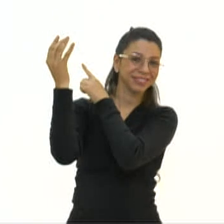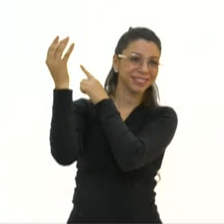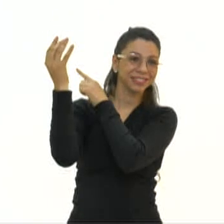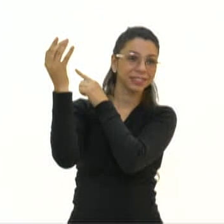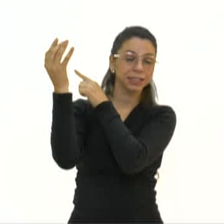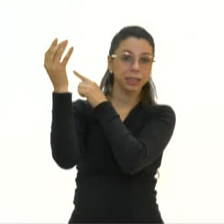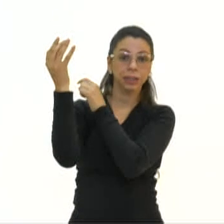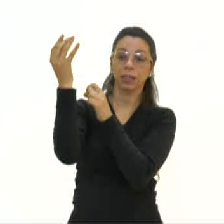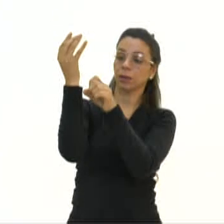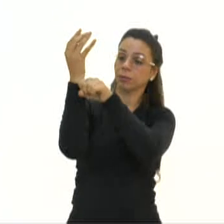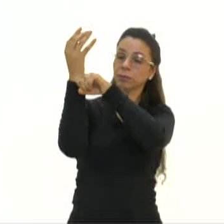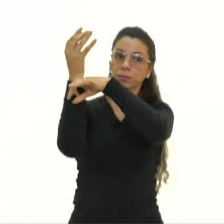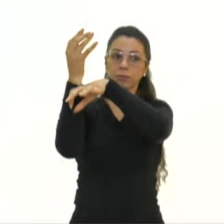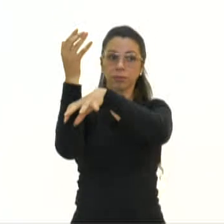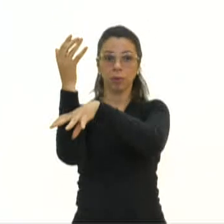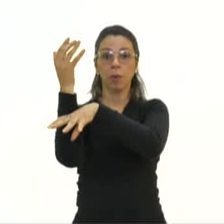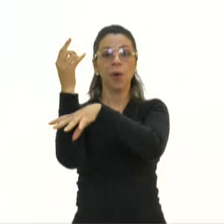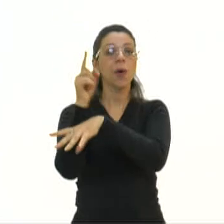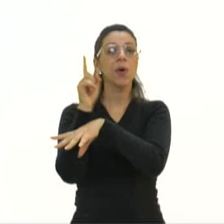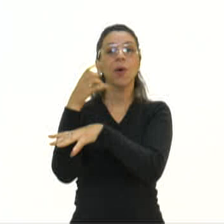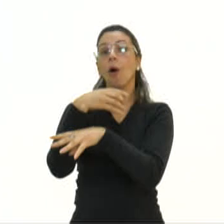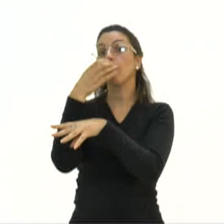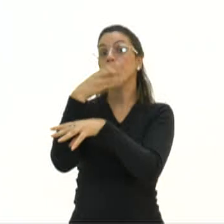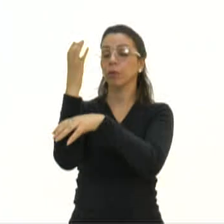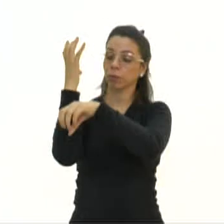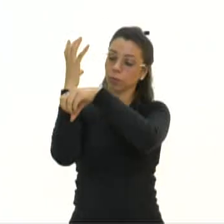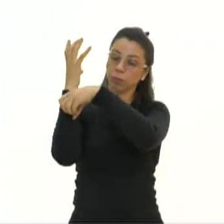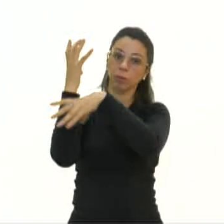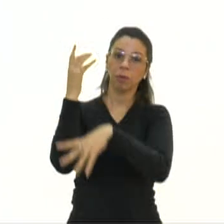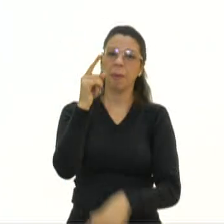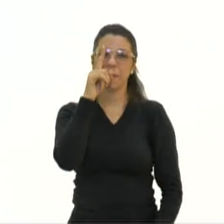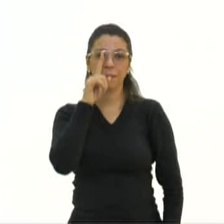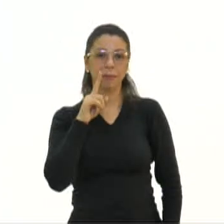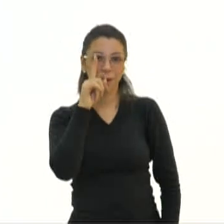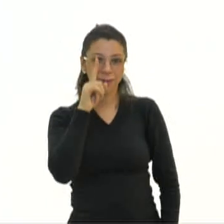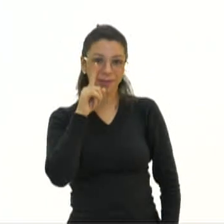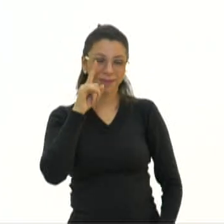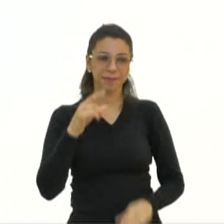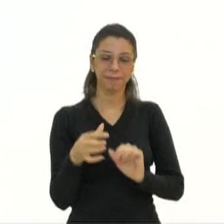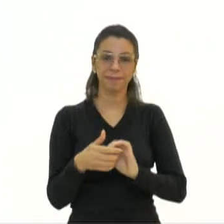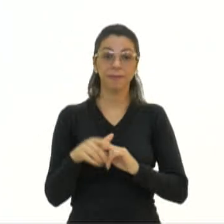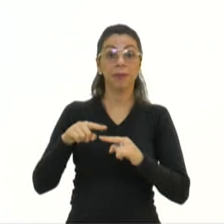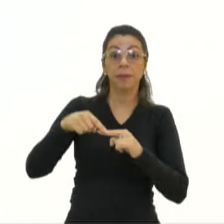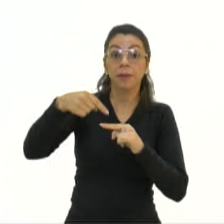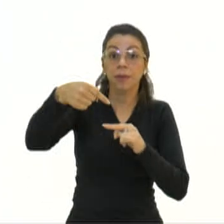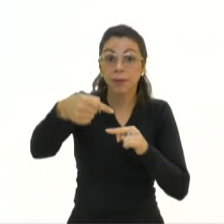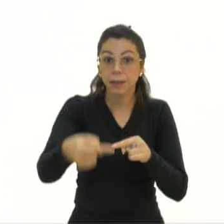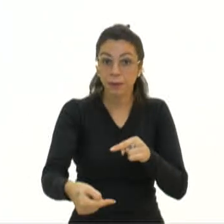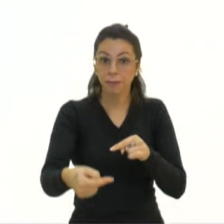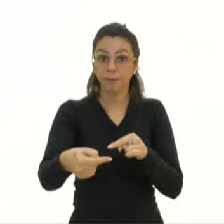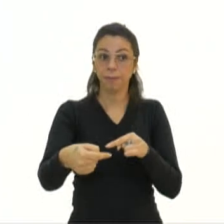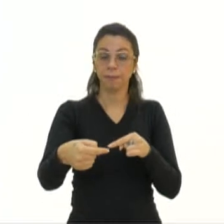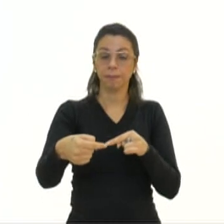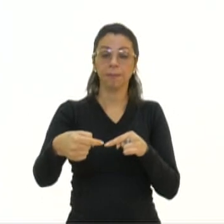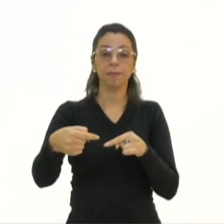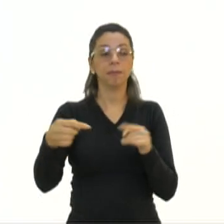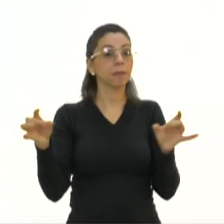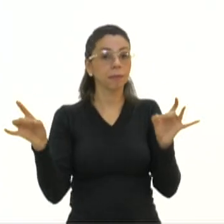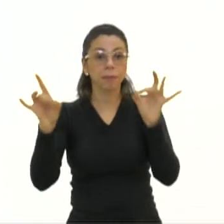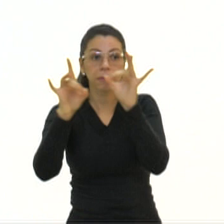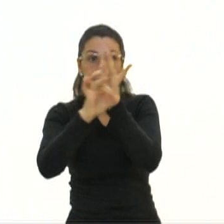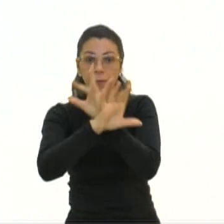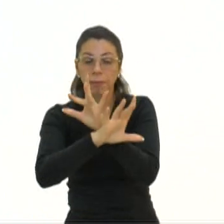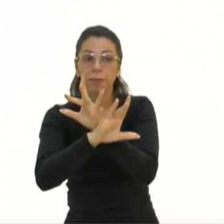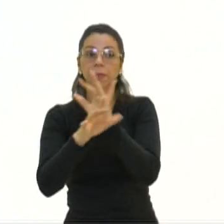sai do cacau esse fruto aqui, esse negócio amarelo. E aí, depois que ele está pronto,